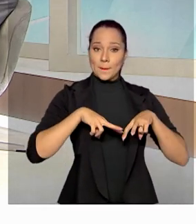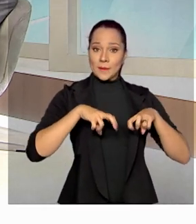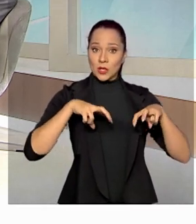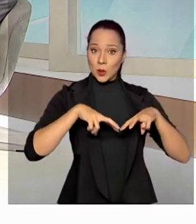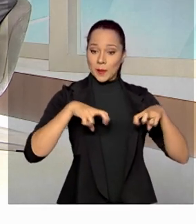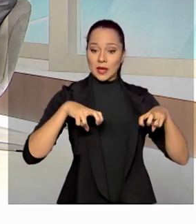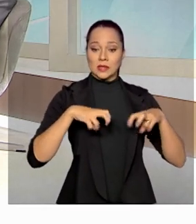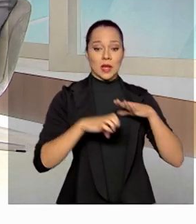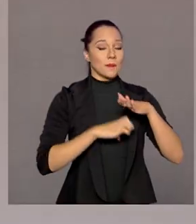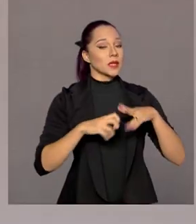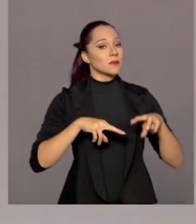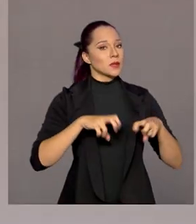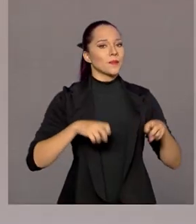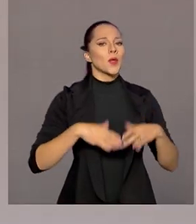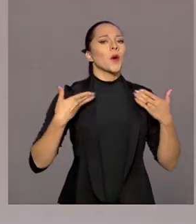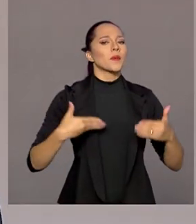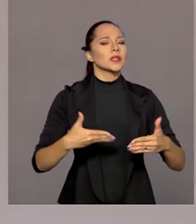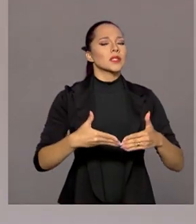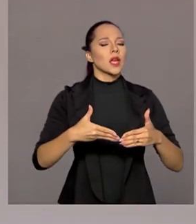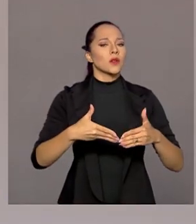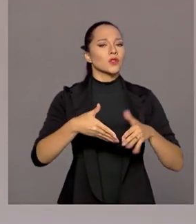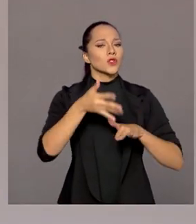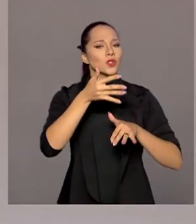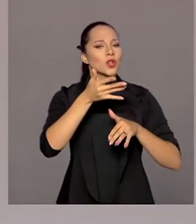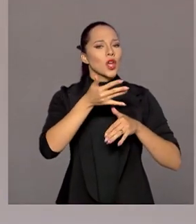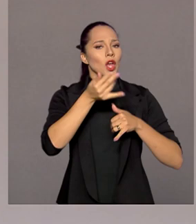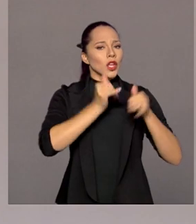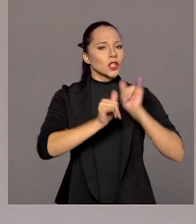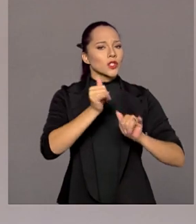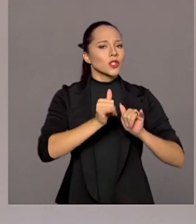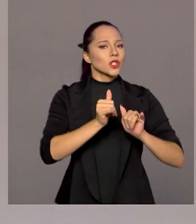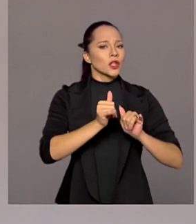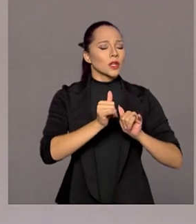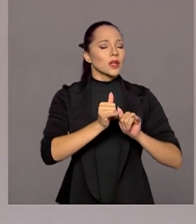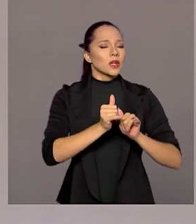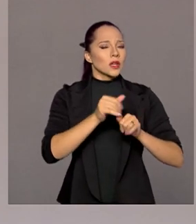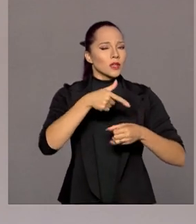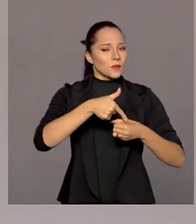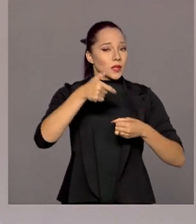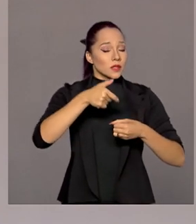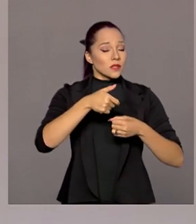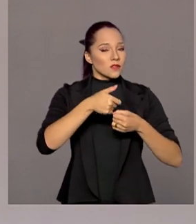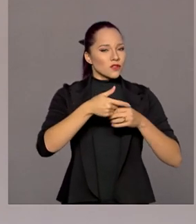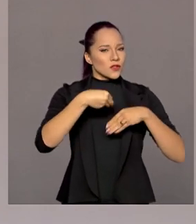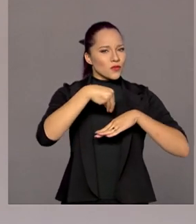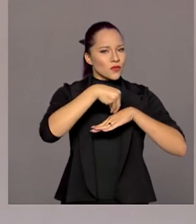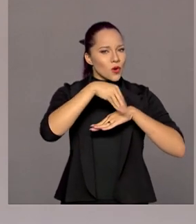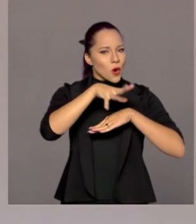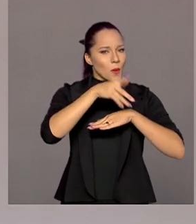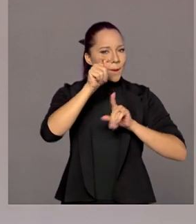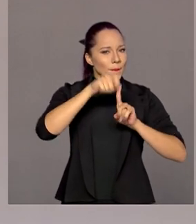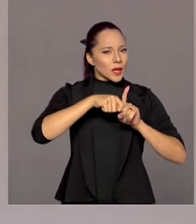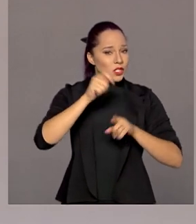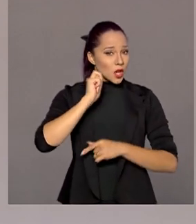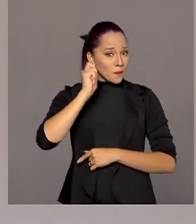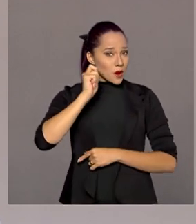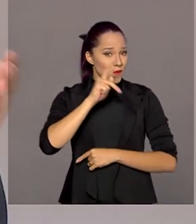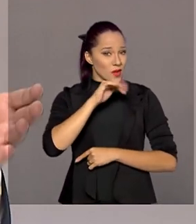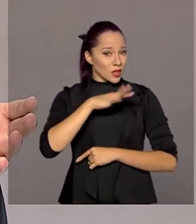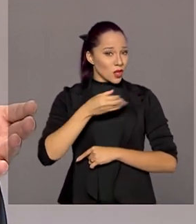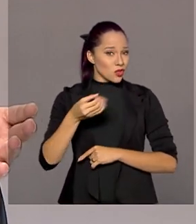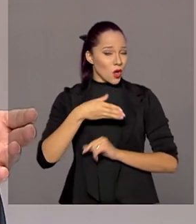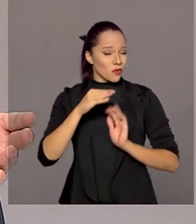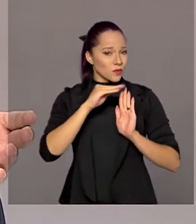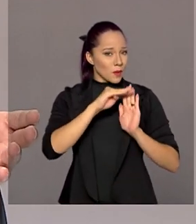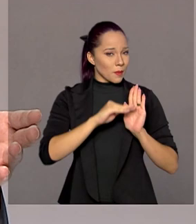o Ministério de Minas e Energia divulgou neste mês de abril que existem novos parâmetros em relação